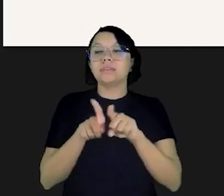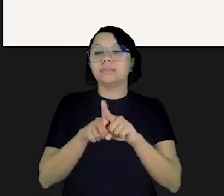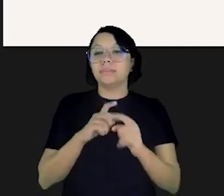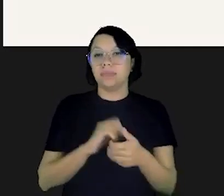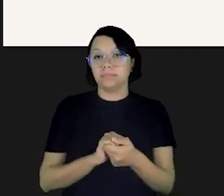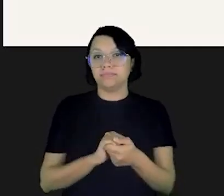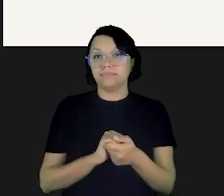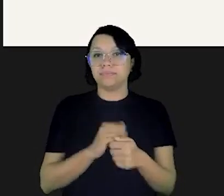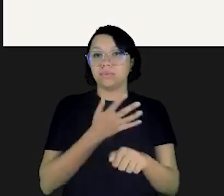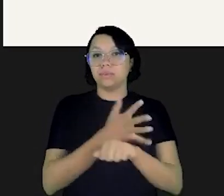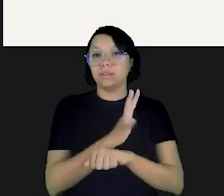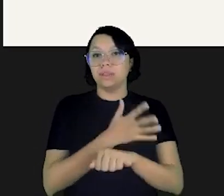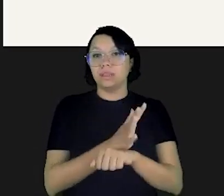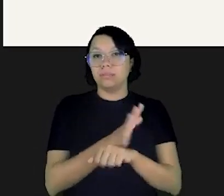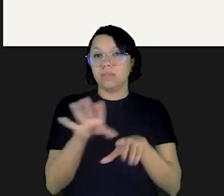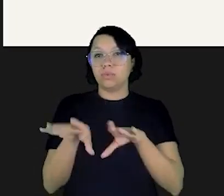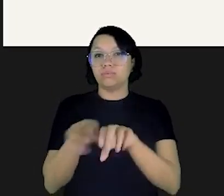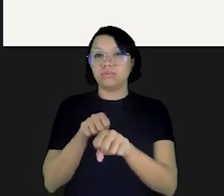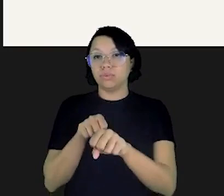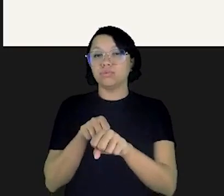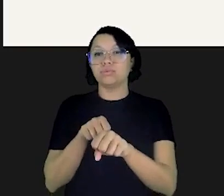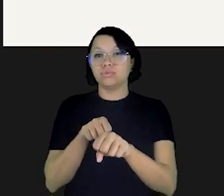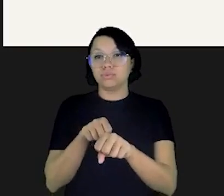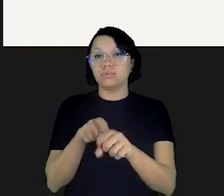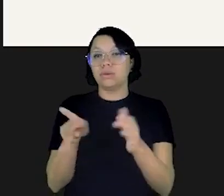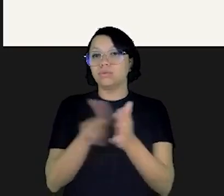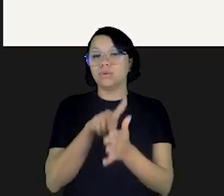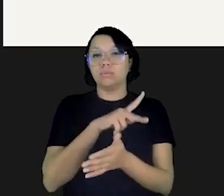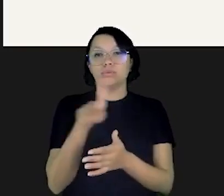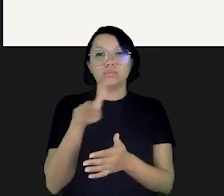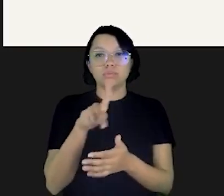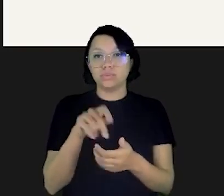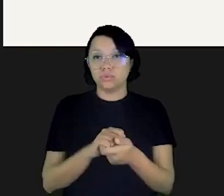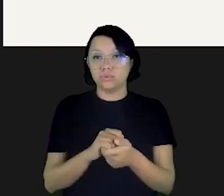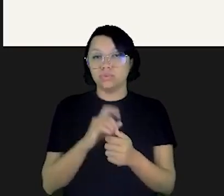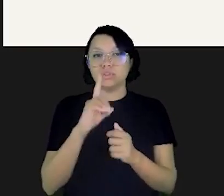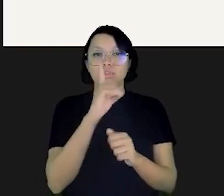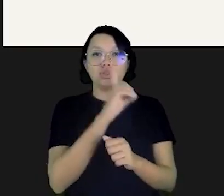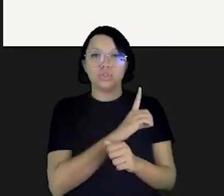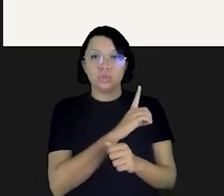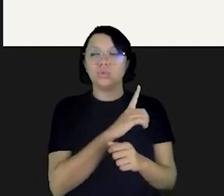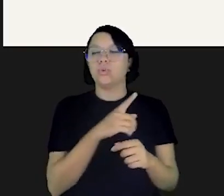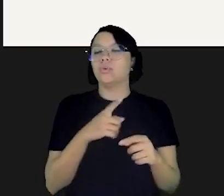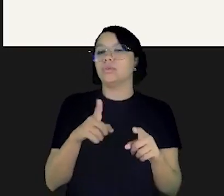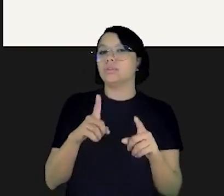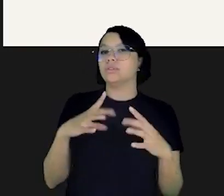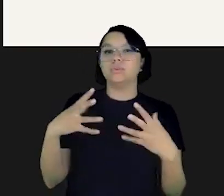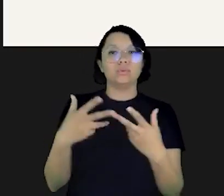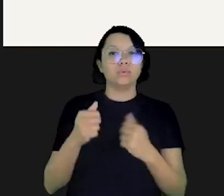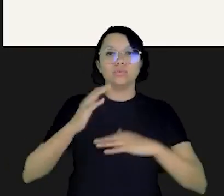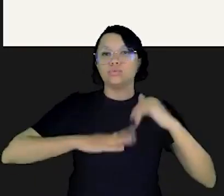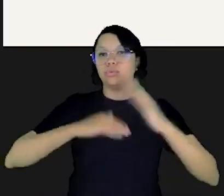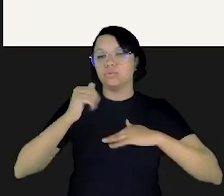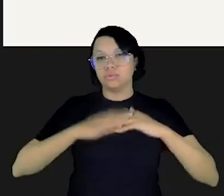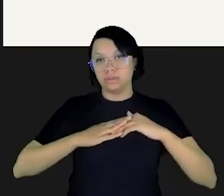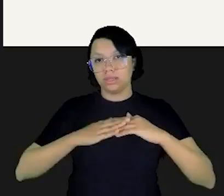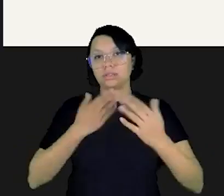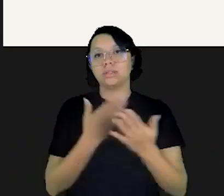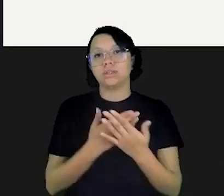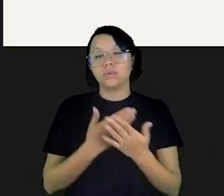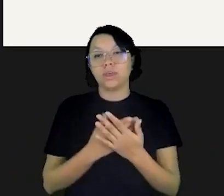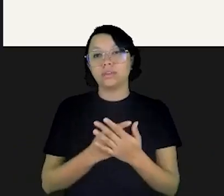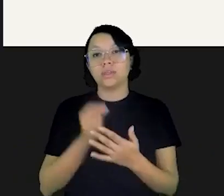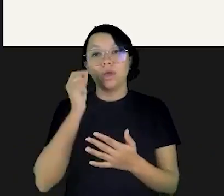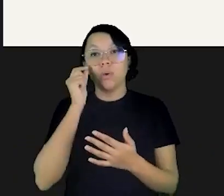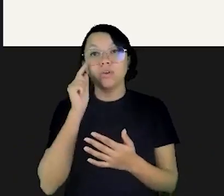prontinha para o professor e também treinamento formações para os próprios professores diretores